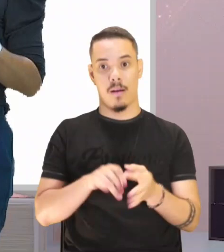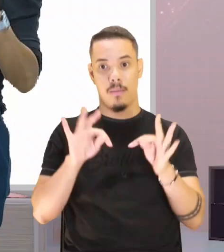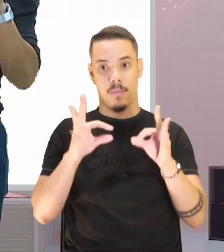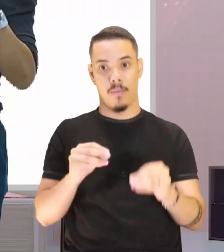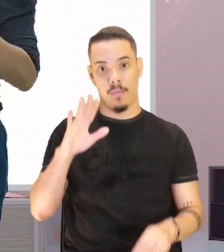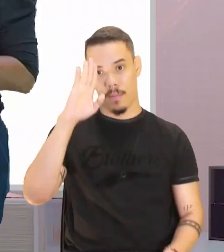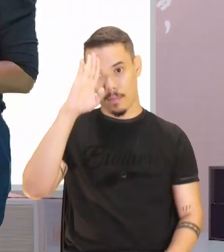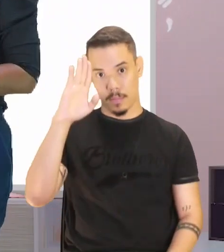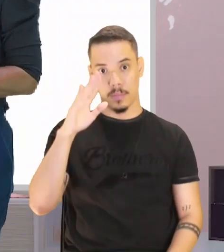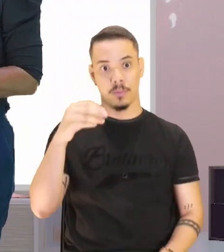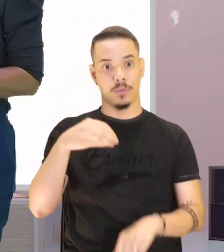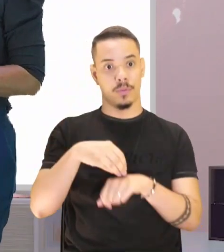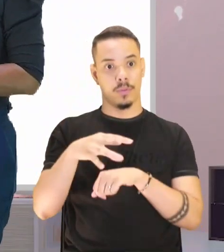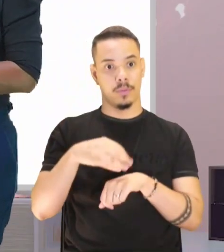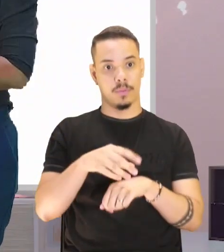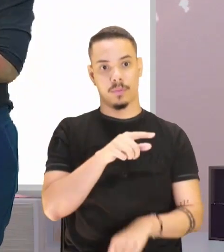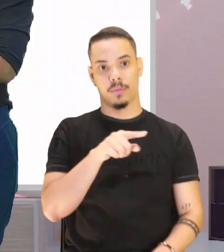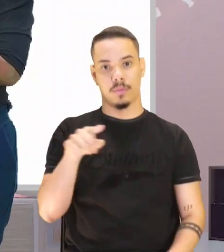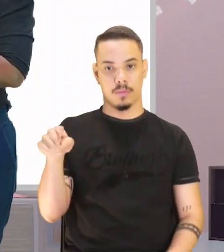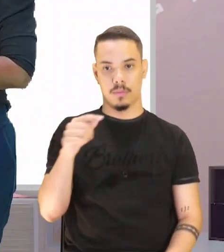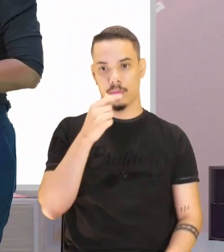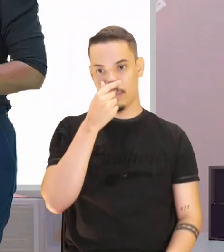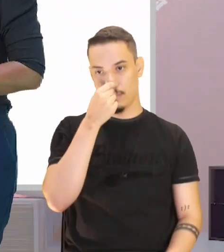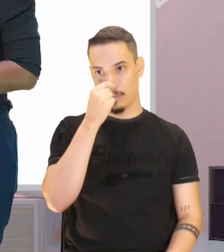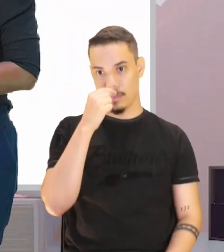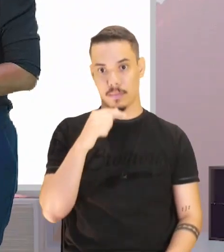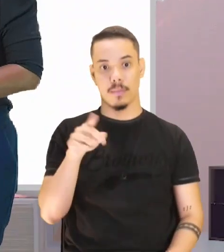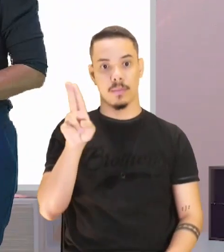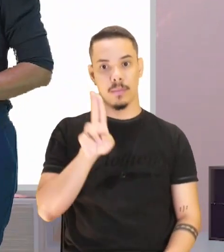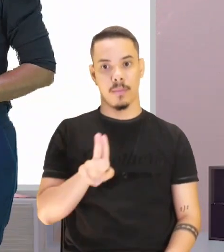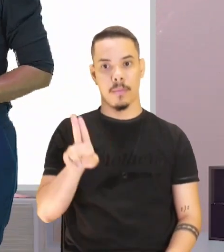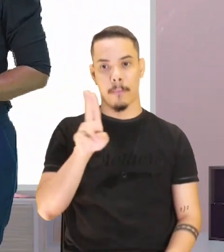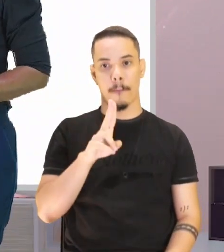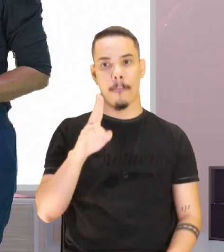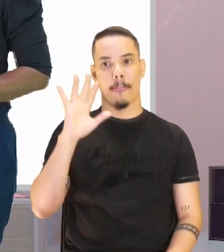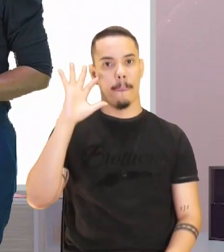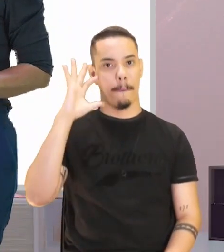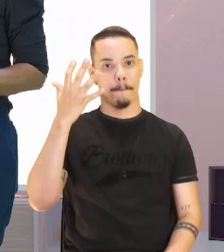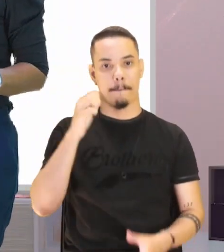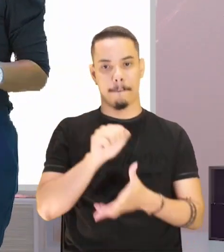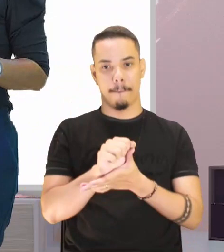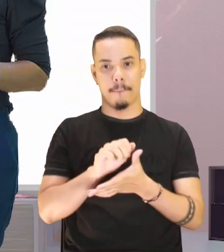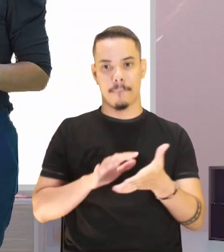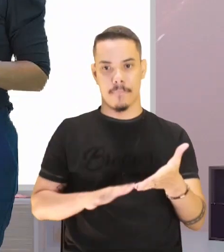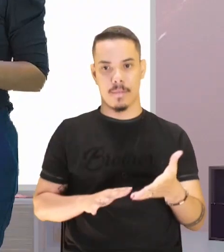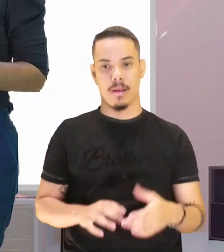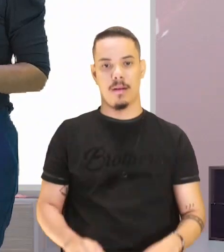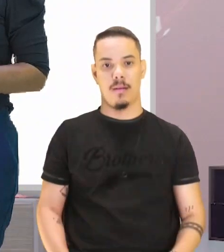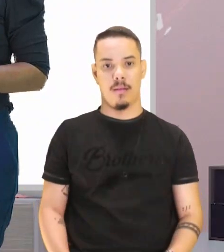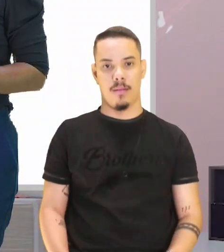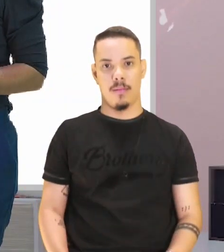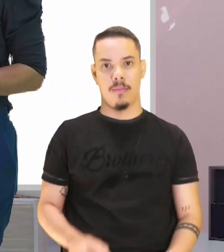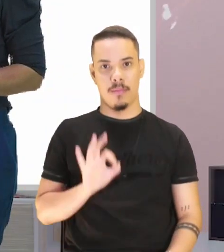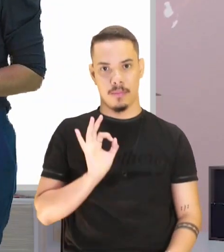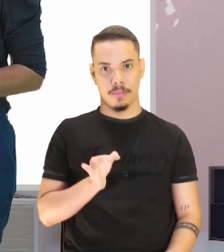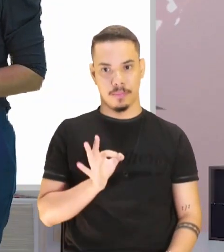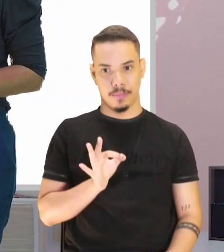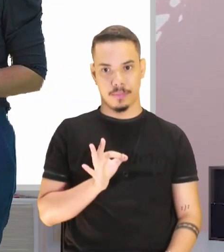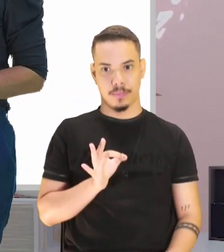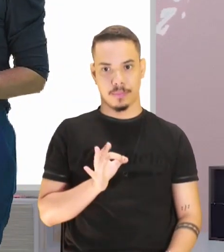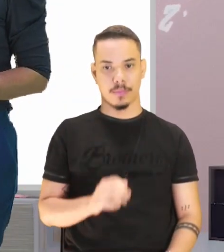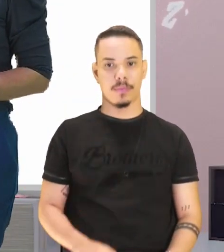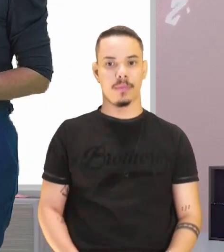tá? Essas quatro dicas aí para você, quando for interpretar para resolver algo em relação à literatura,